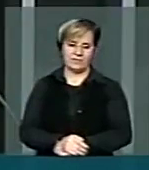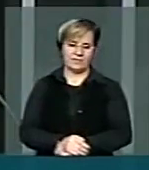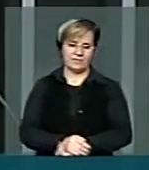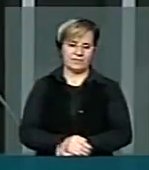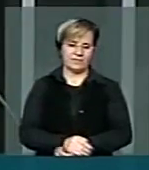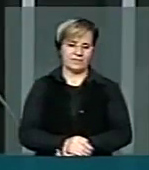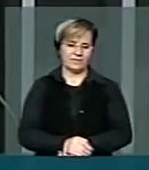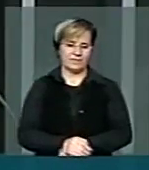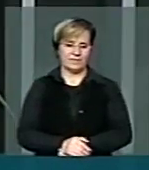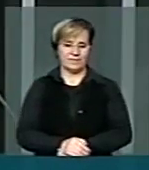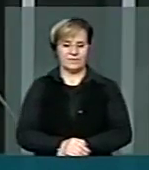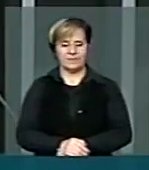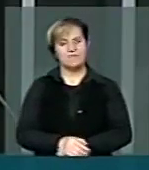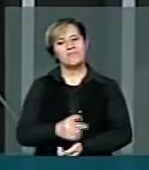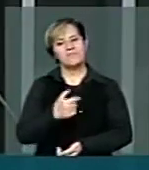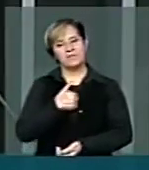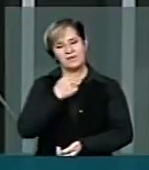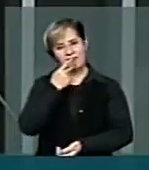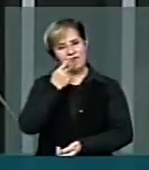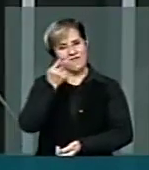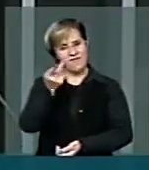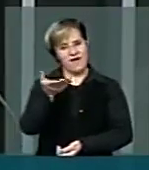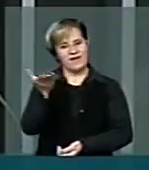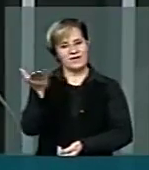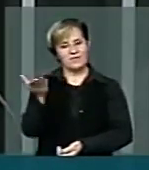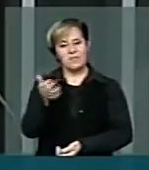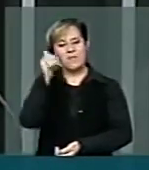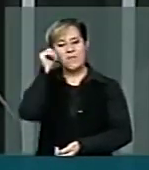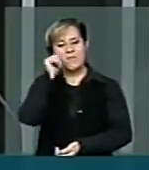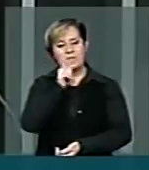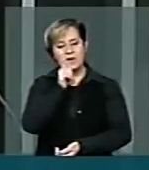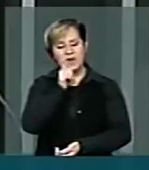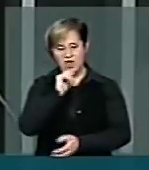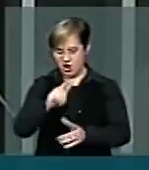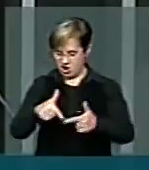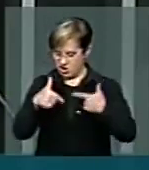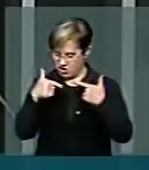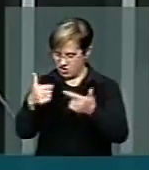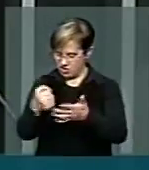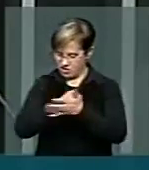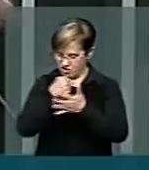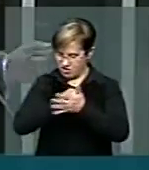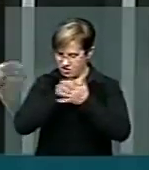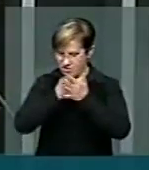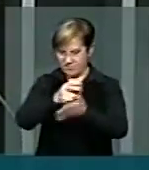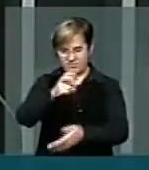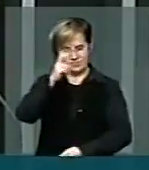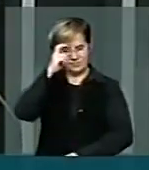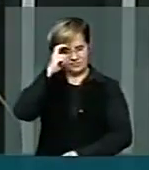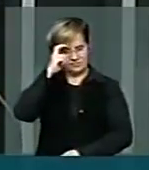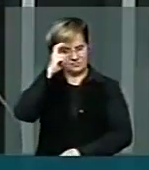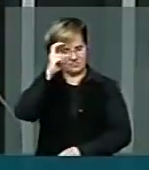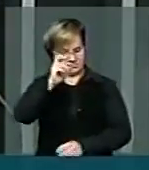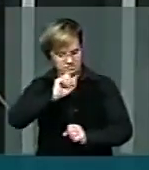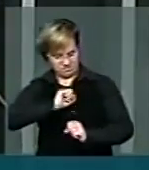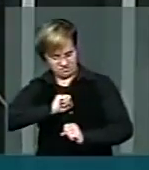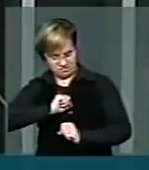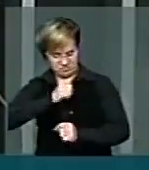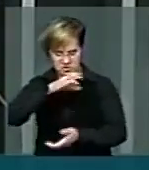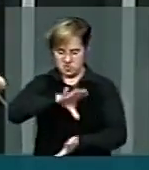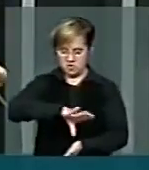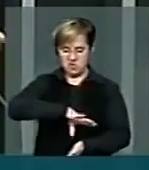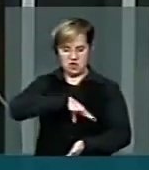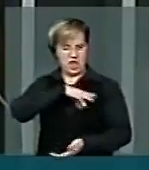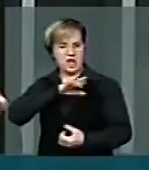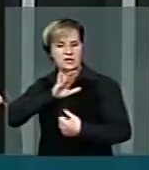e eu digo, mulher guerreira, mulher inteligente, mulher que faz